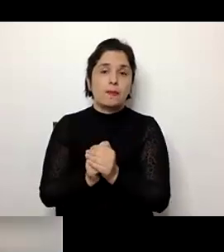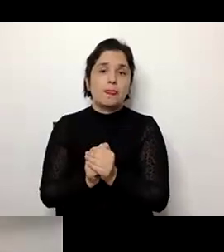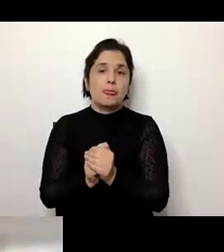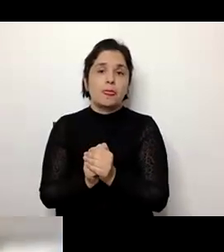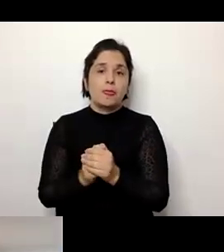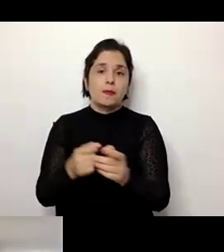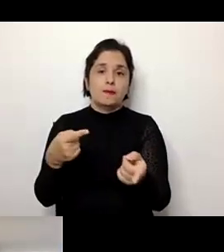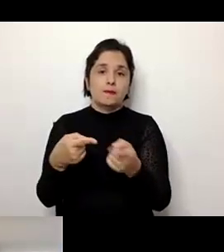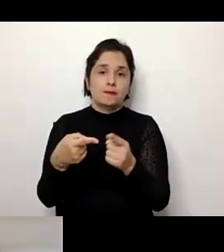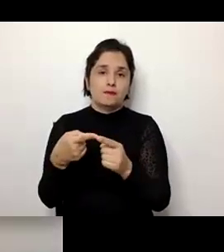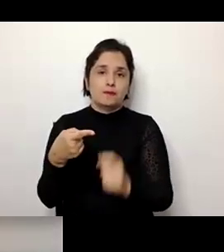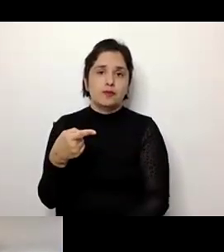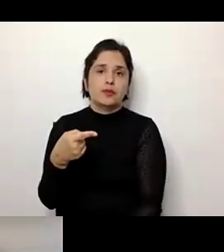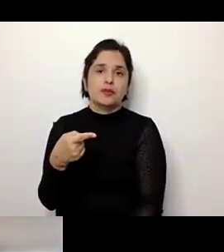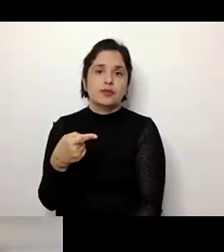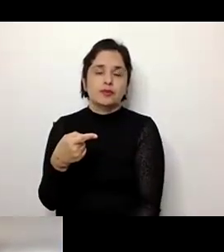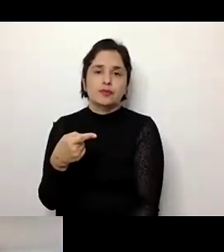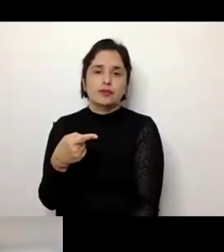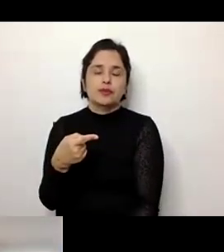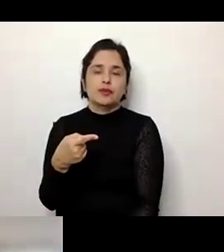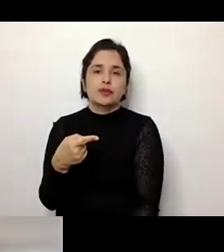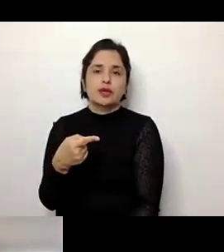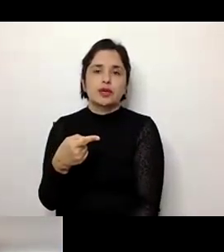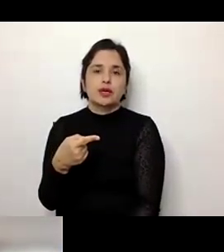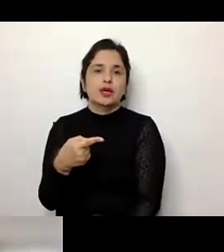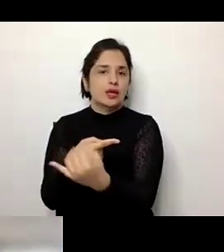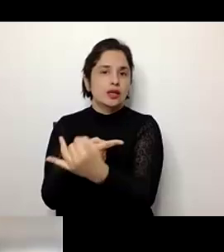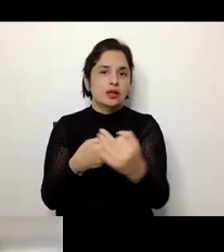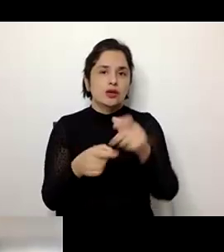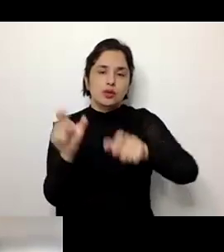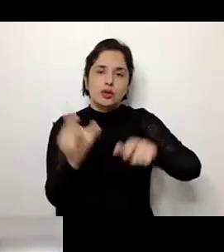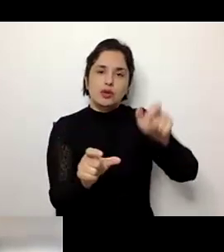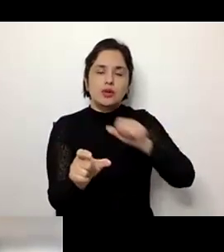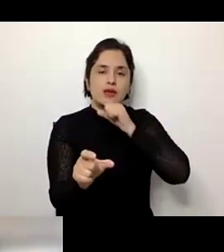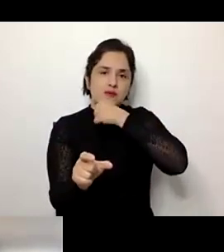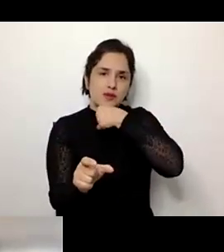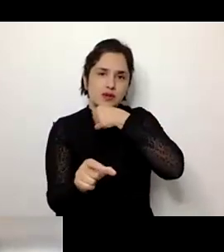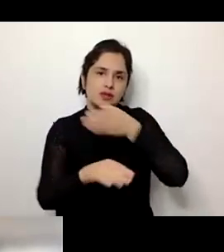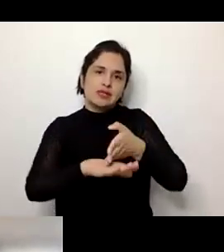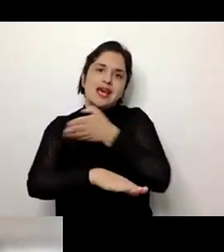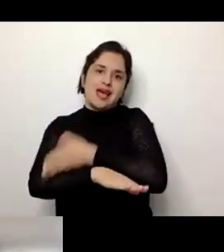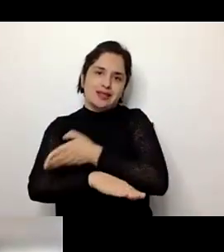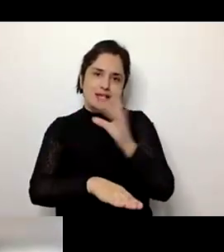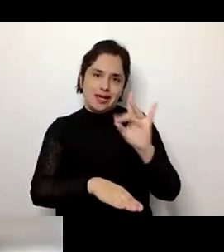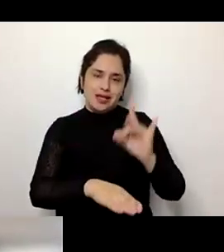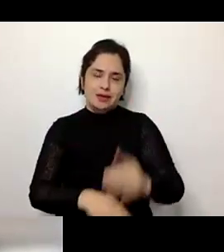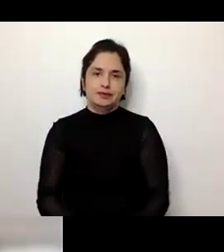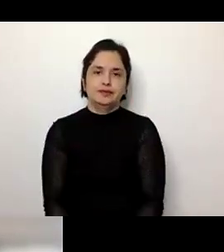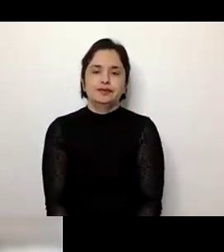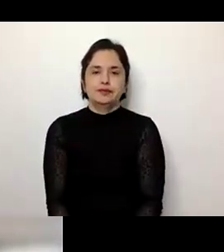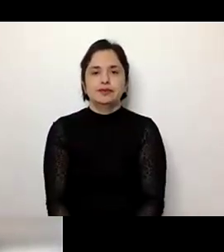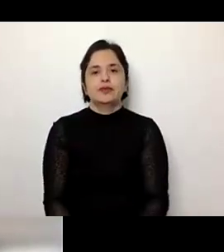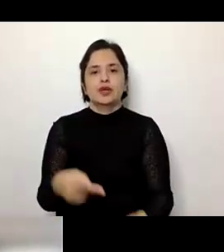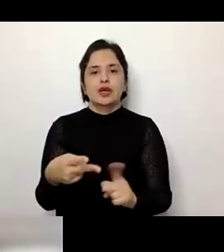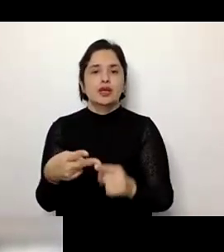o primeiro é que justamente dentro deste espectro de pessoas número de pessoas o envejecimento se dá de uma forma precoz também